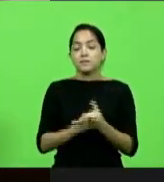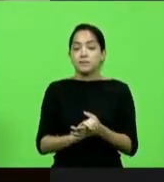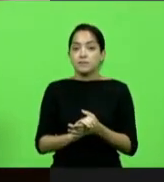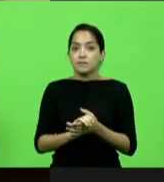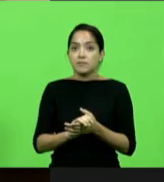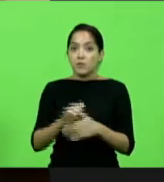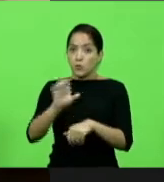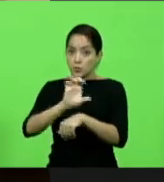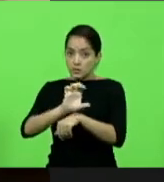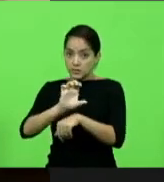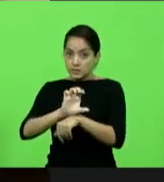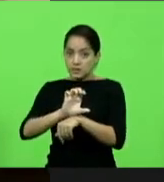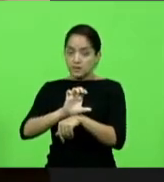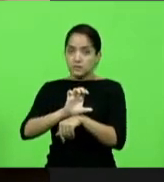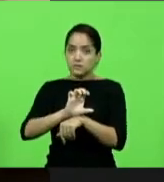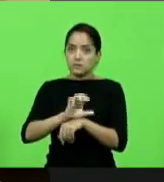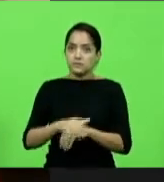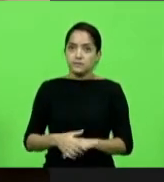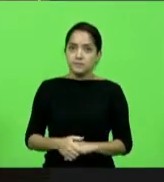perseguição.